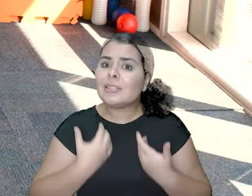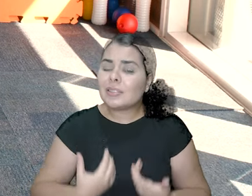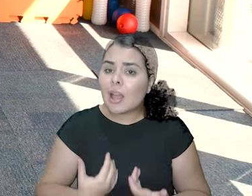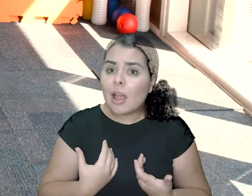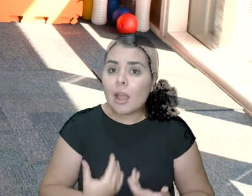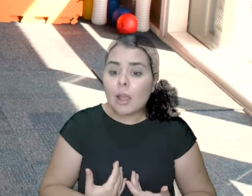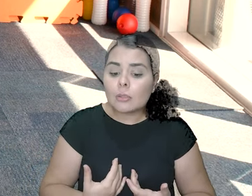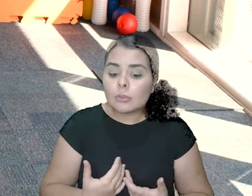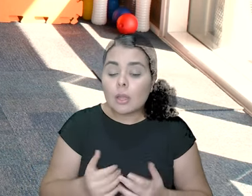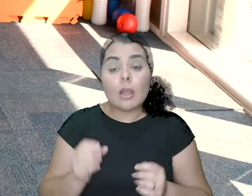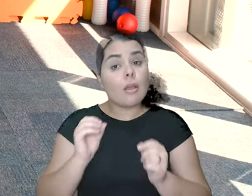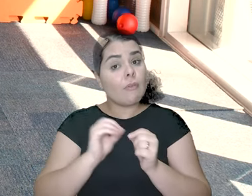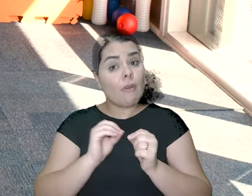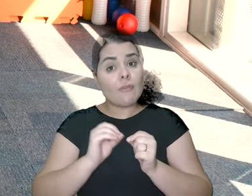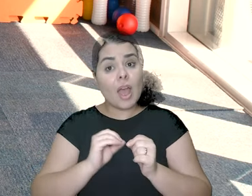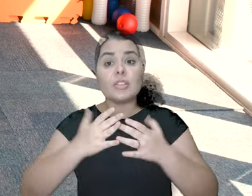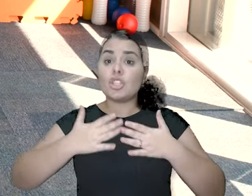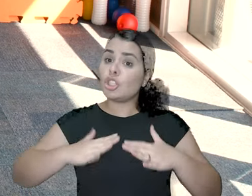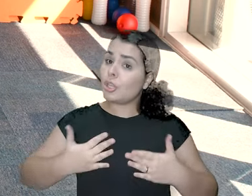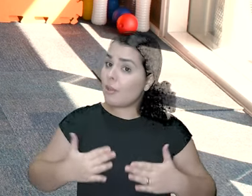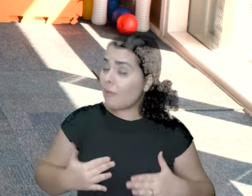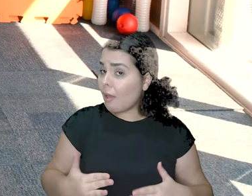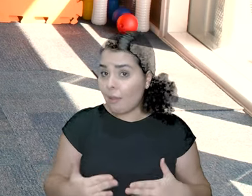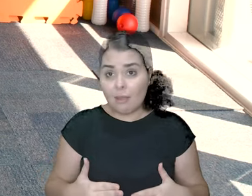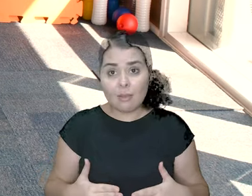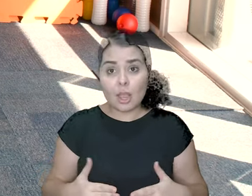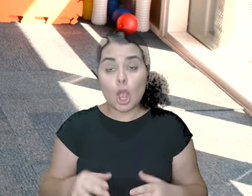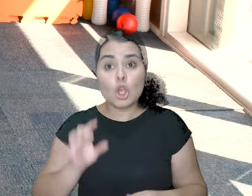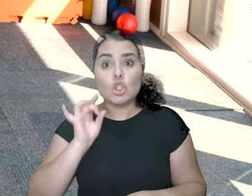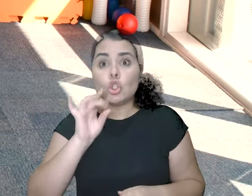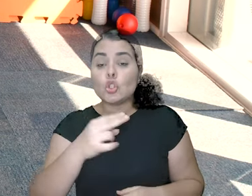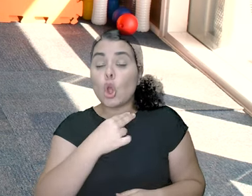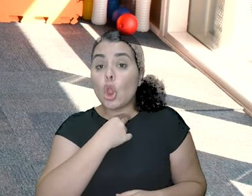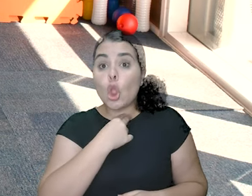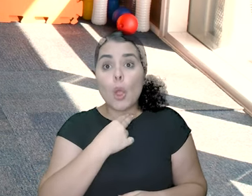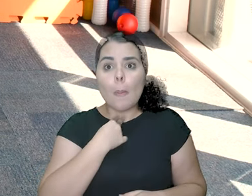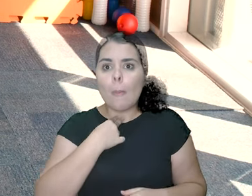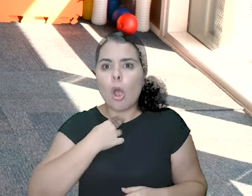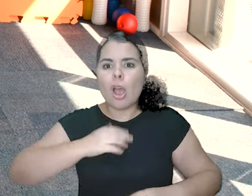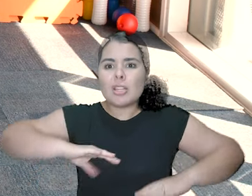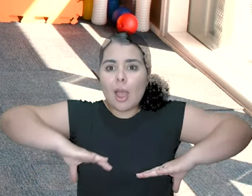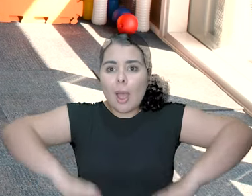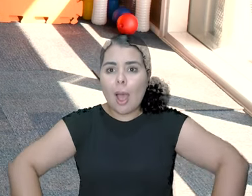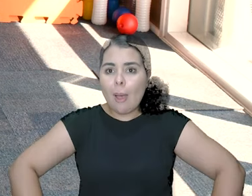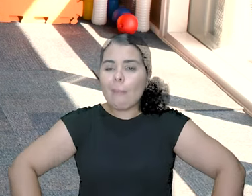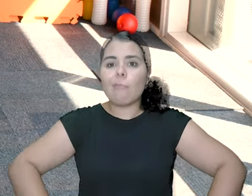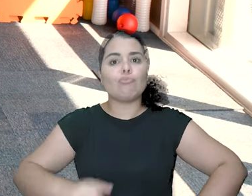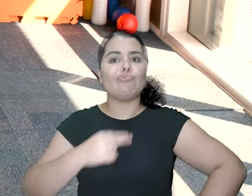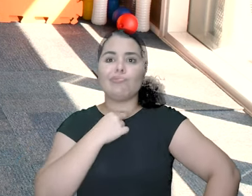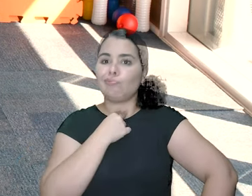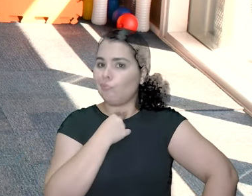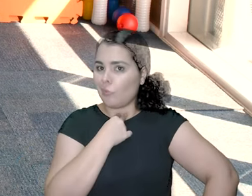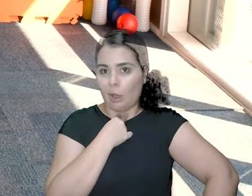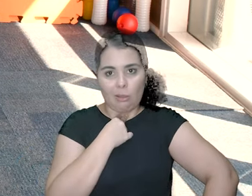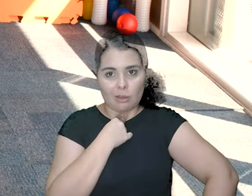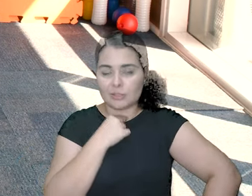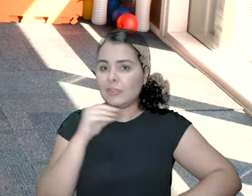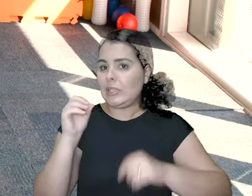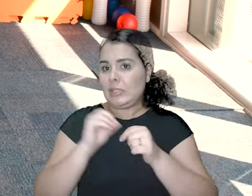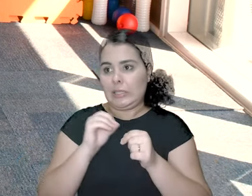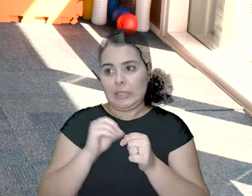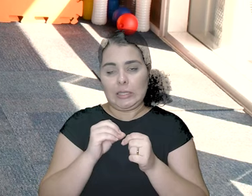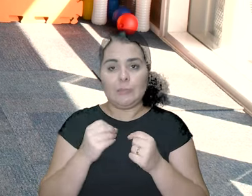mesmo assim estou cansada. Faz mais devagar. Não tem problema. Só não pode pôr a mão aqui.